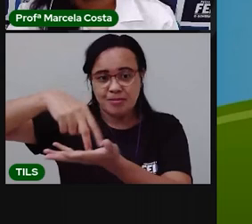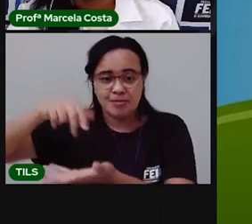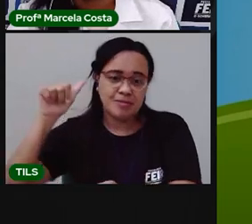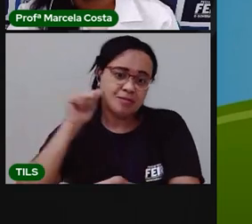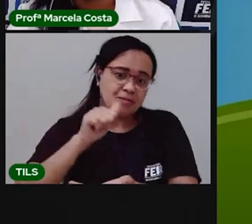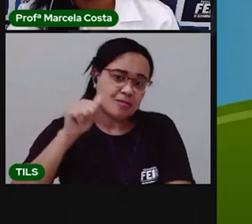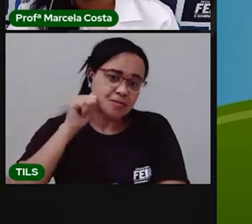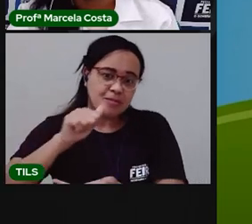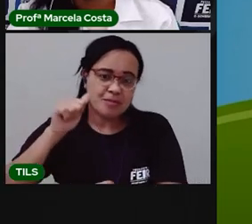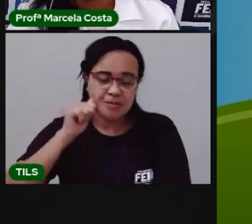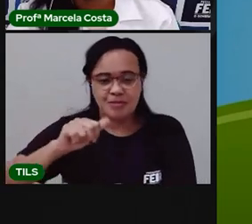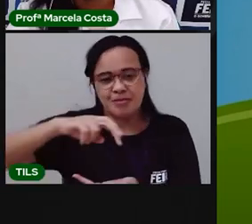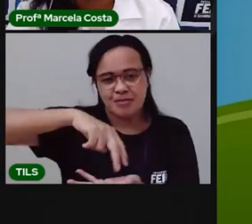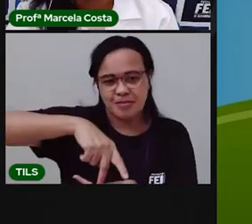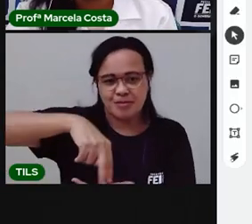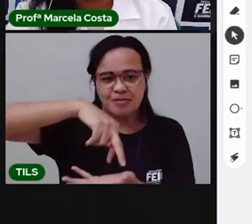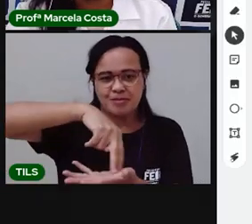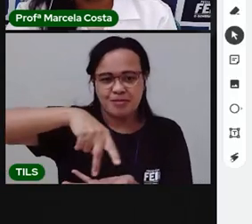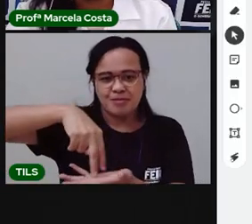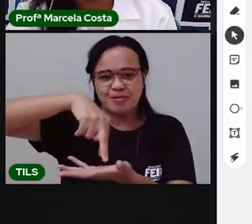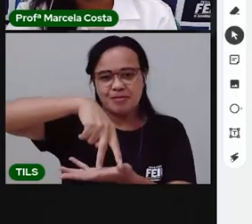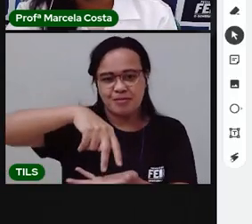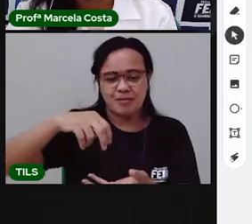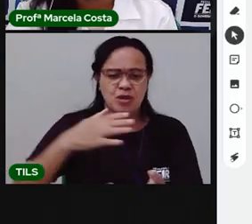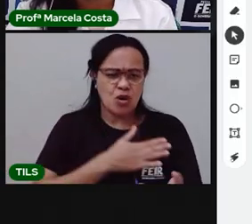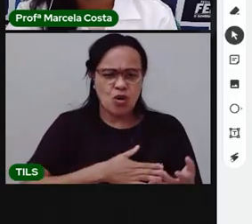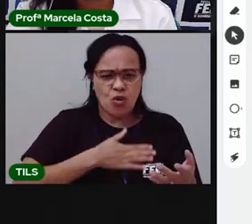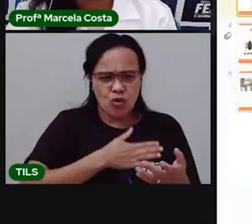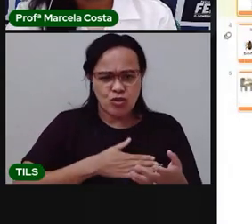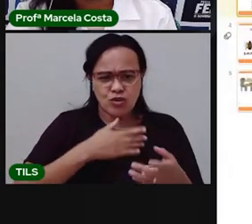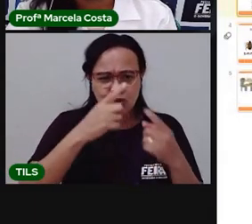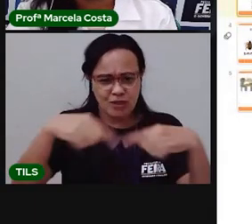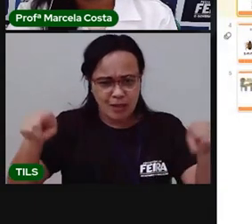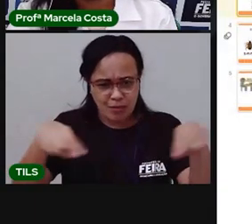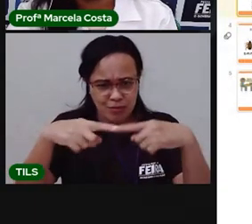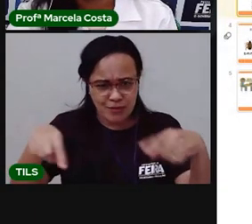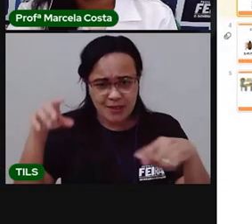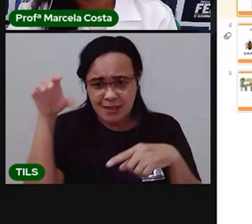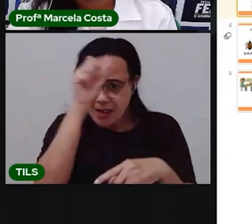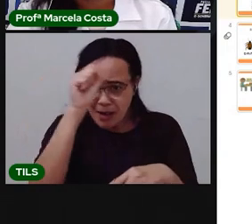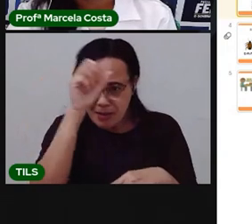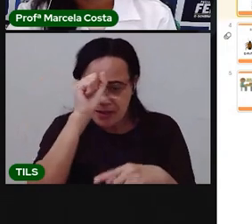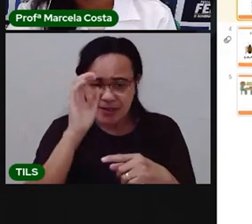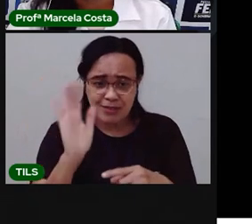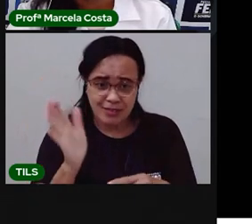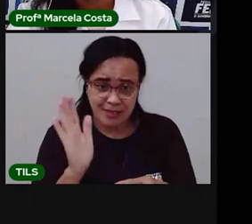E aí? Gostou da música? Já aprendeu a cantar?